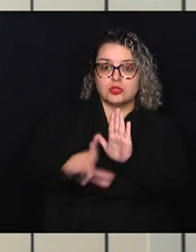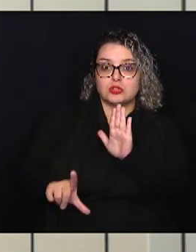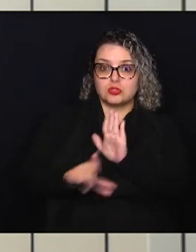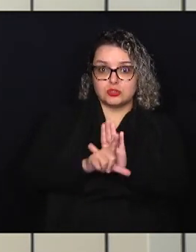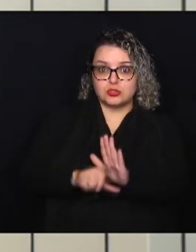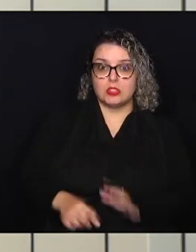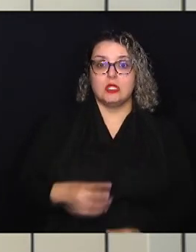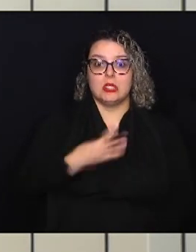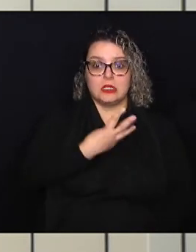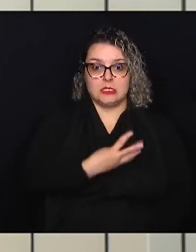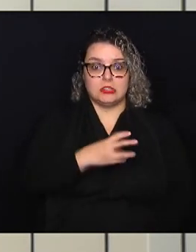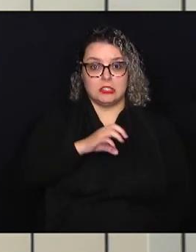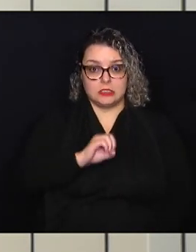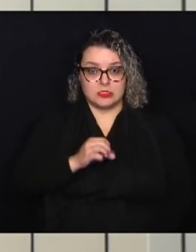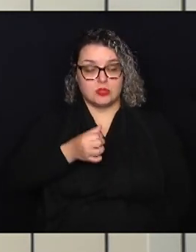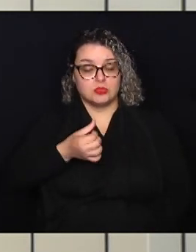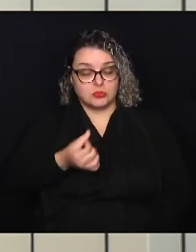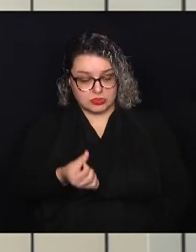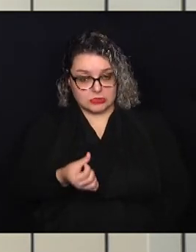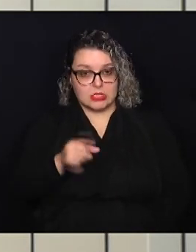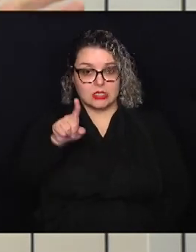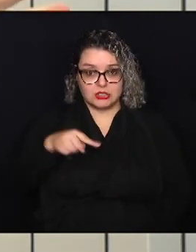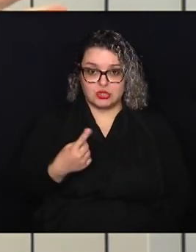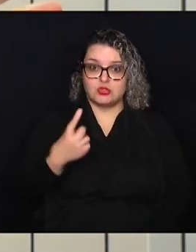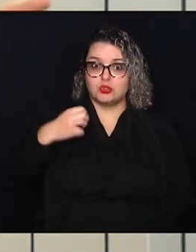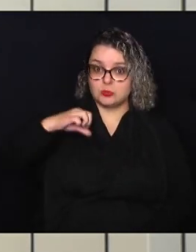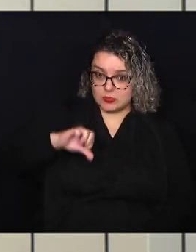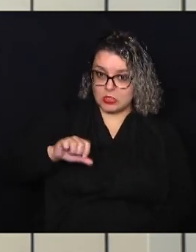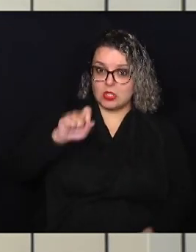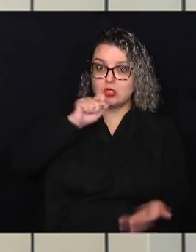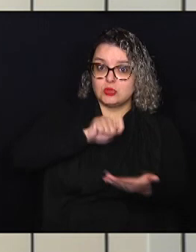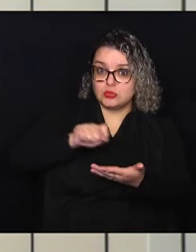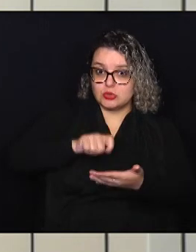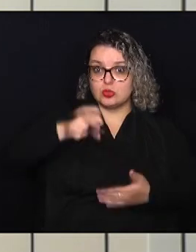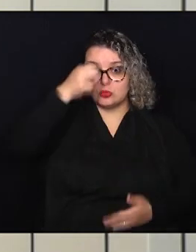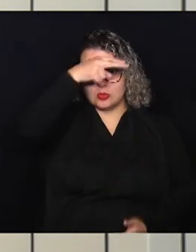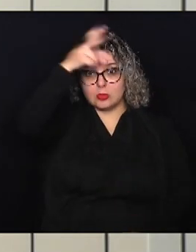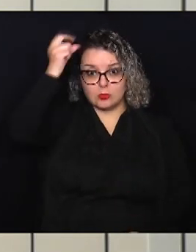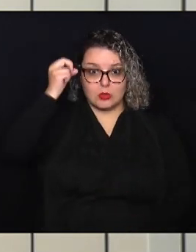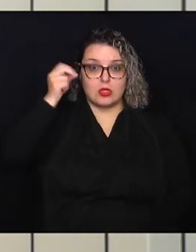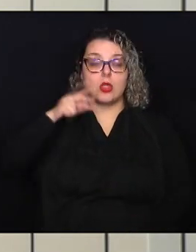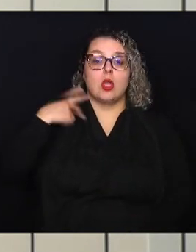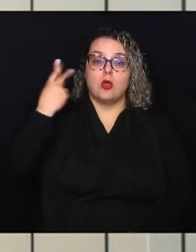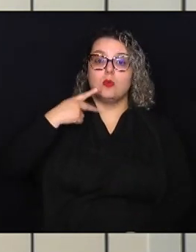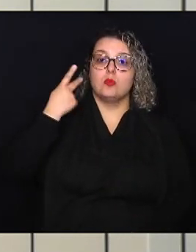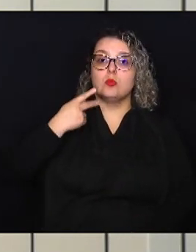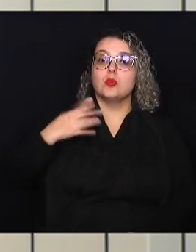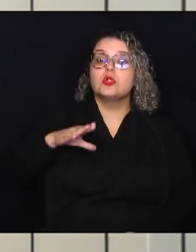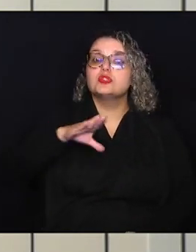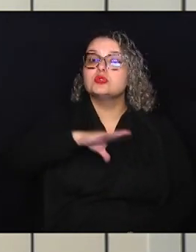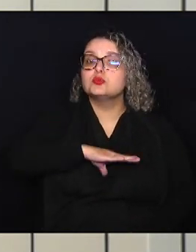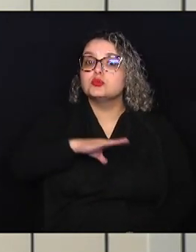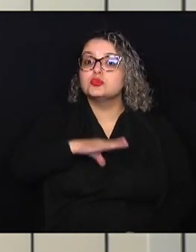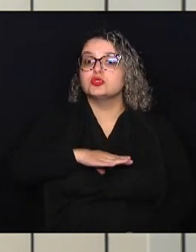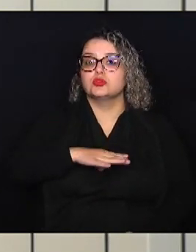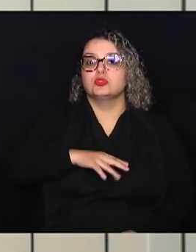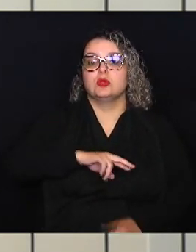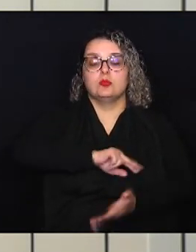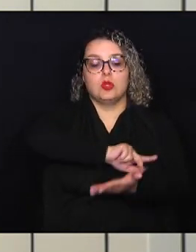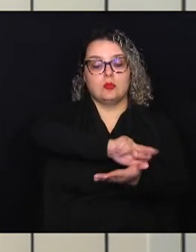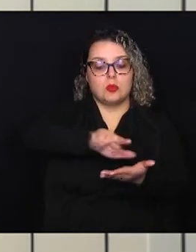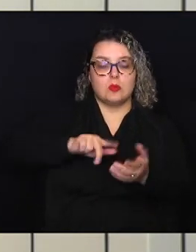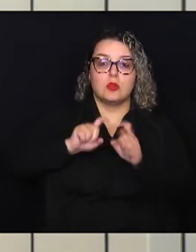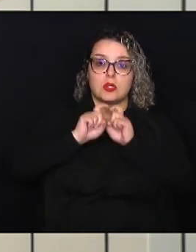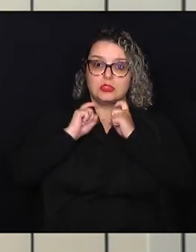número 306 de 2019 de autoria do prefeito sobre a política municipal para diversidade